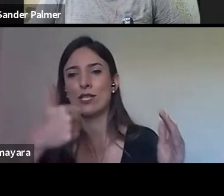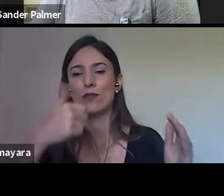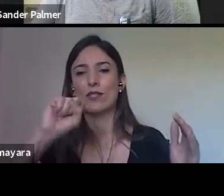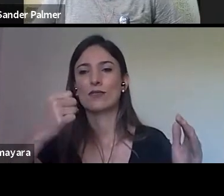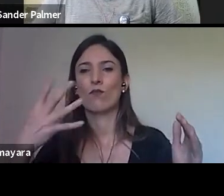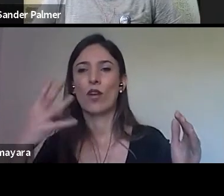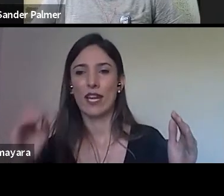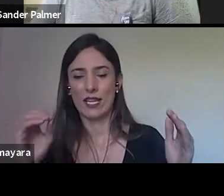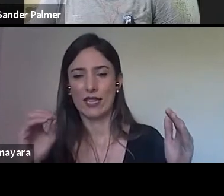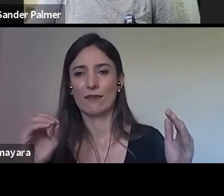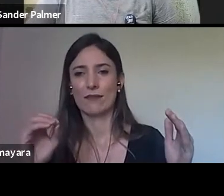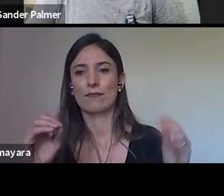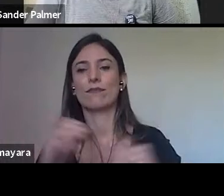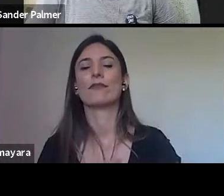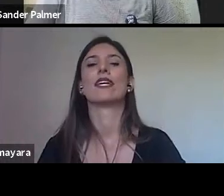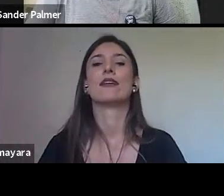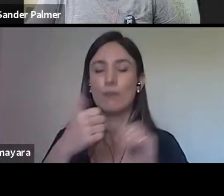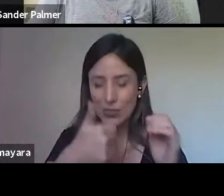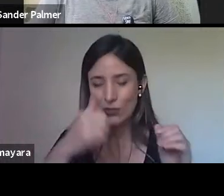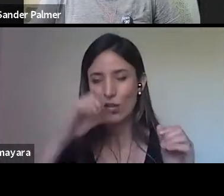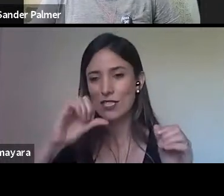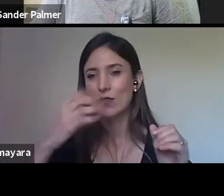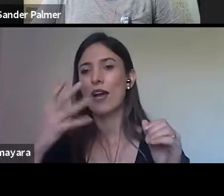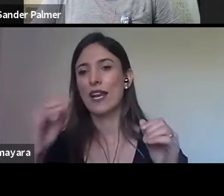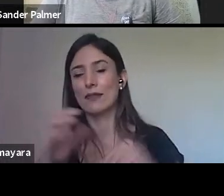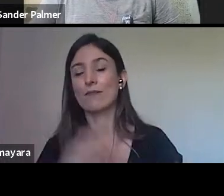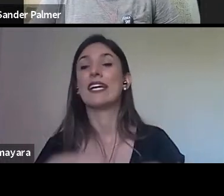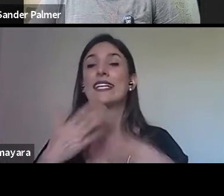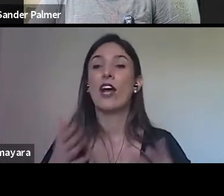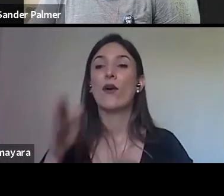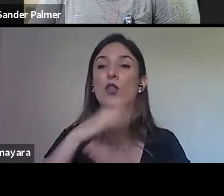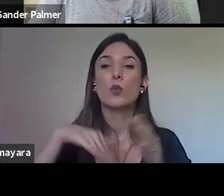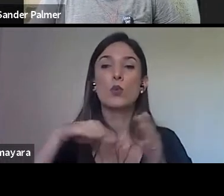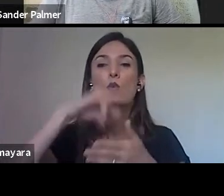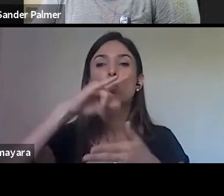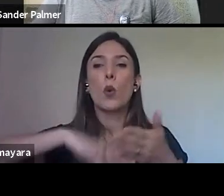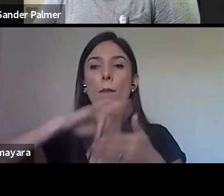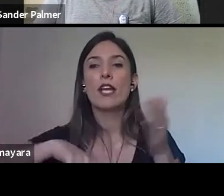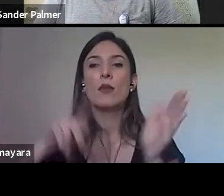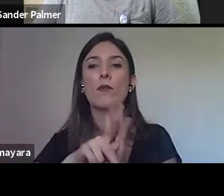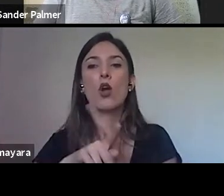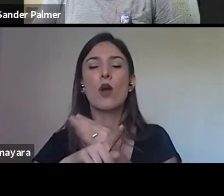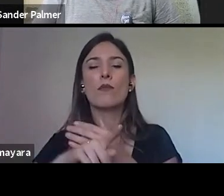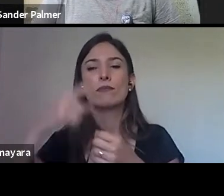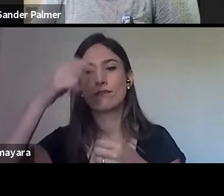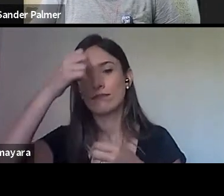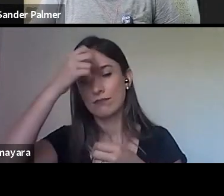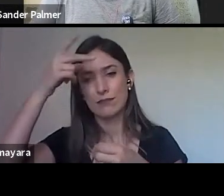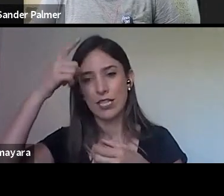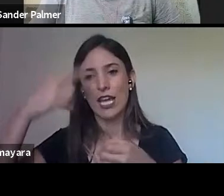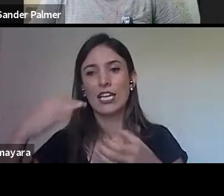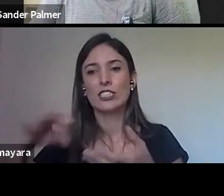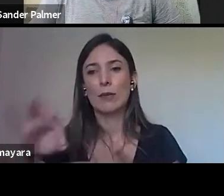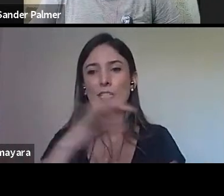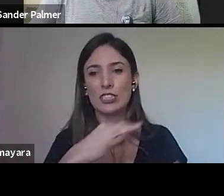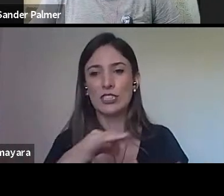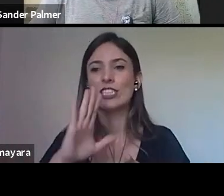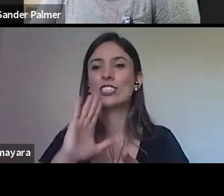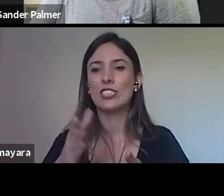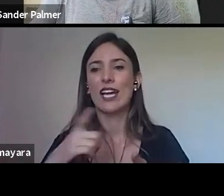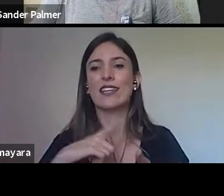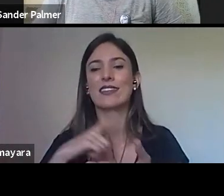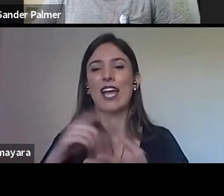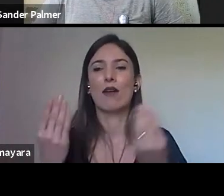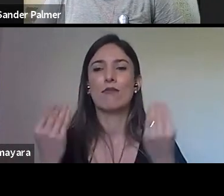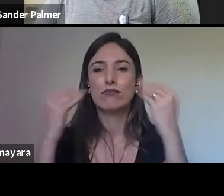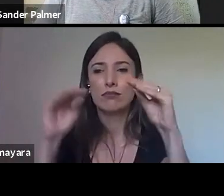Essa documentação, as atas da Câmara de Diamantina estão todas online, né? Nesse projeto, é uma preocupação minha, né?